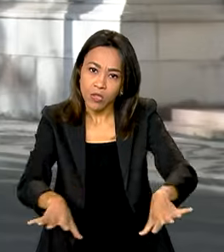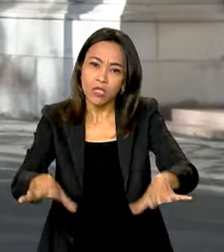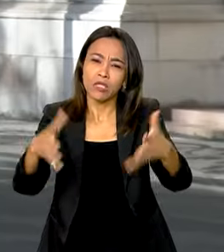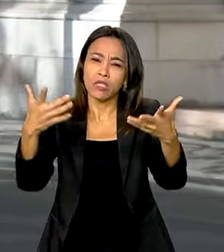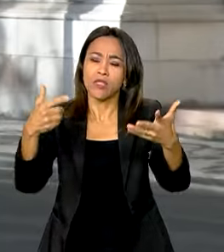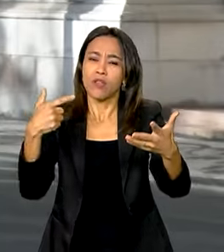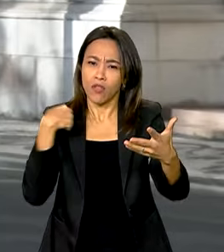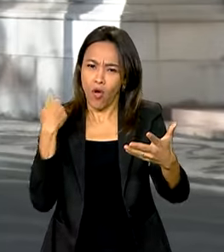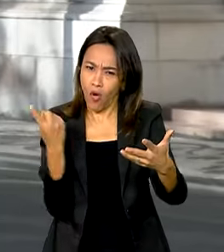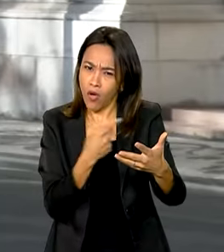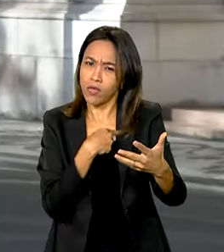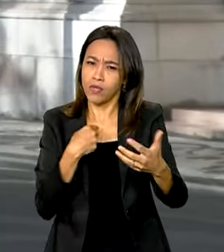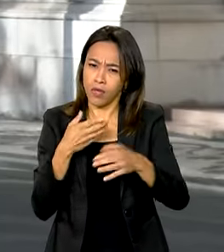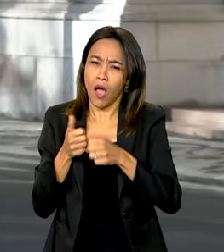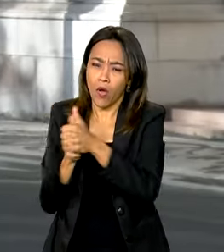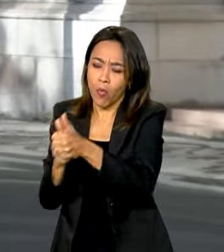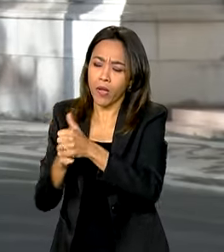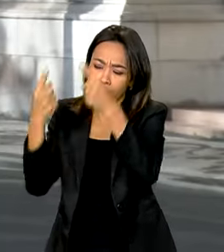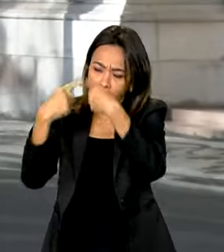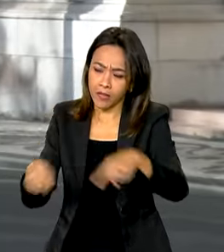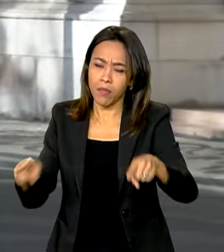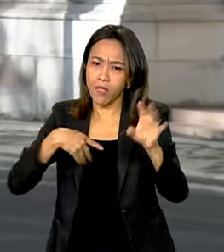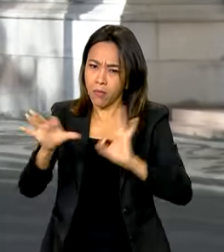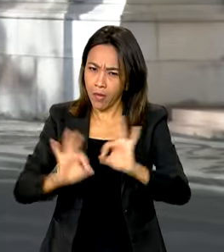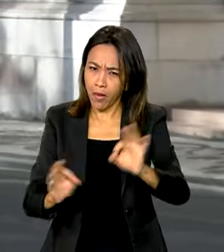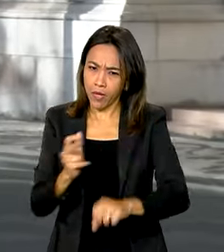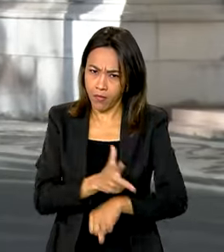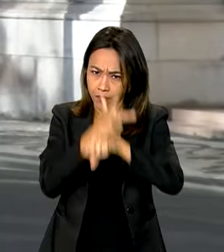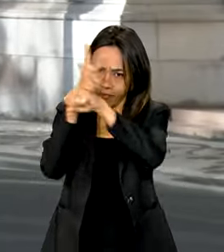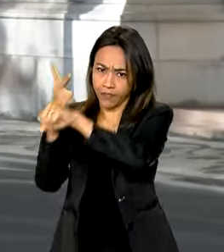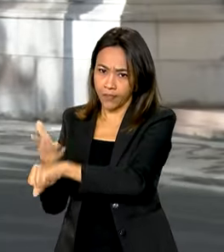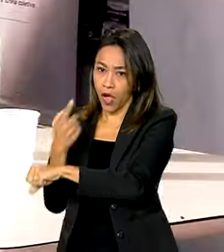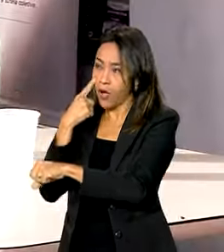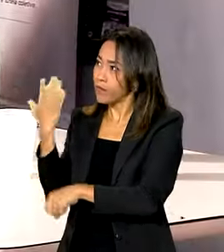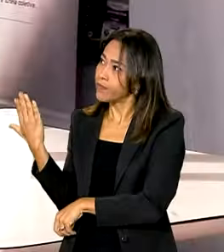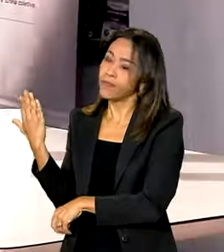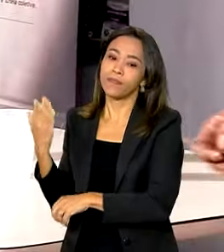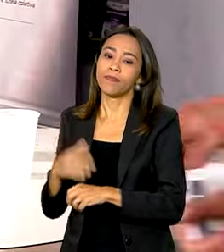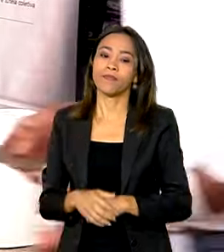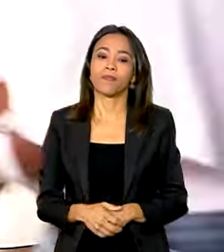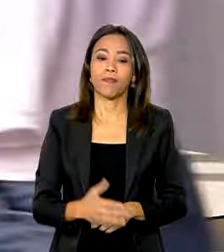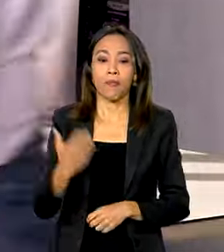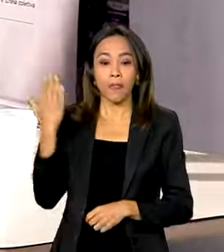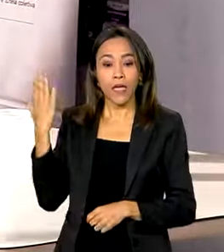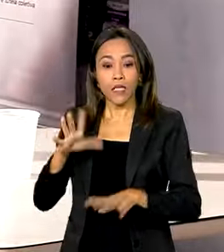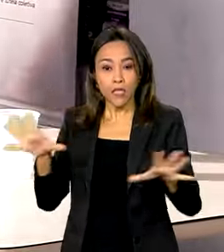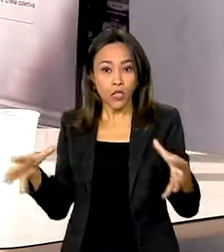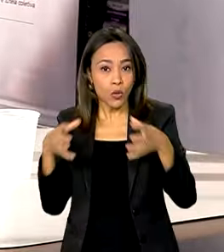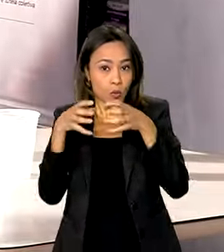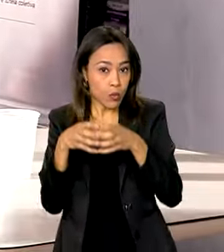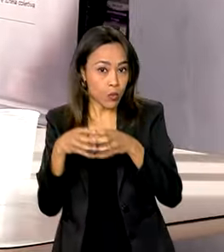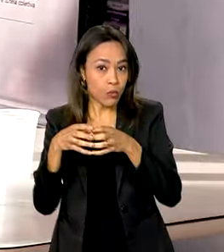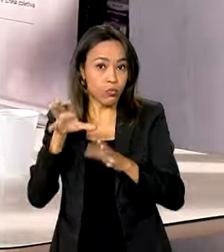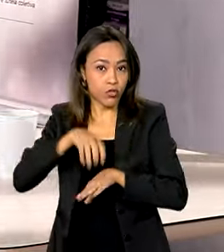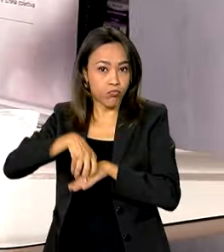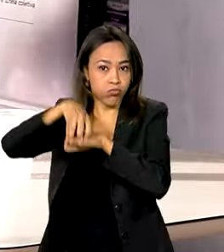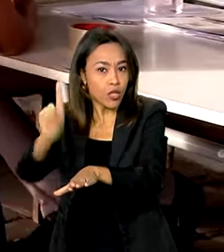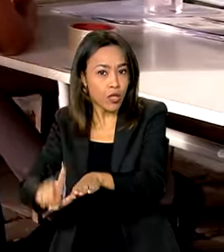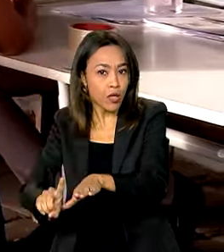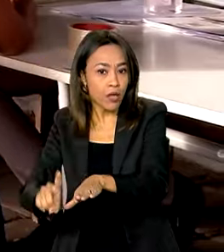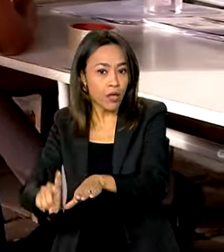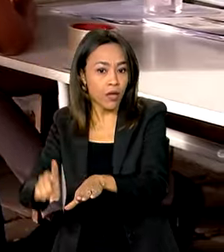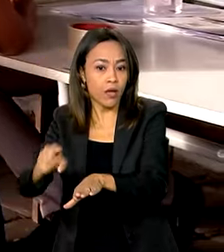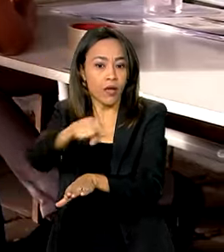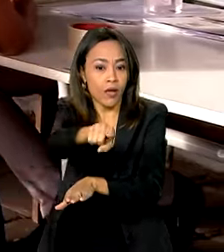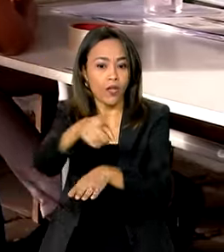lançamento, o lançamento da medida e preparamos uma reportagem. Confira. A Caravana de Direitos na Reconstrução do Rio Grande